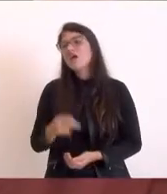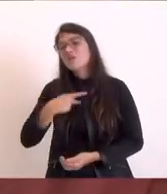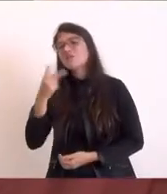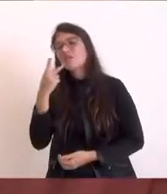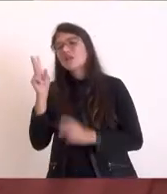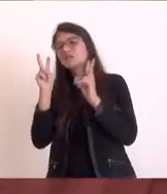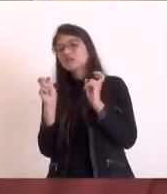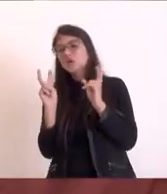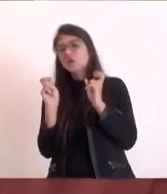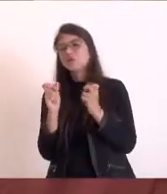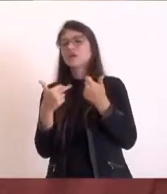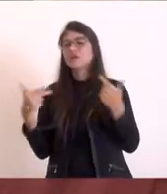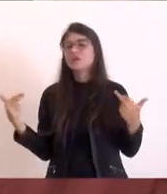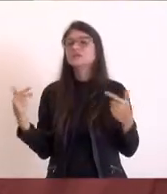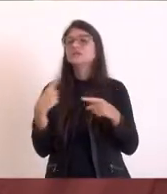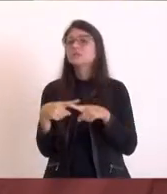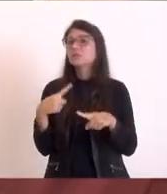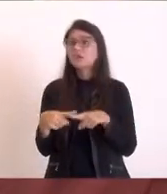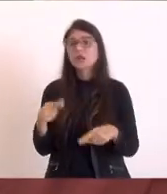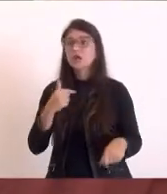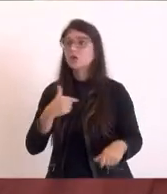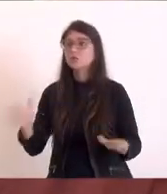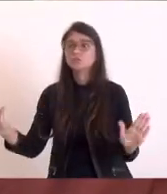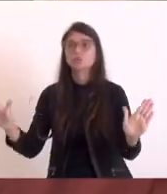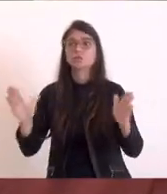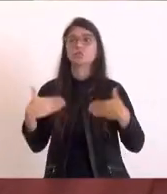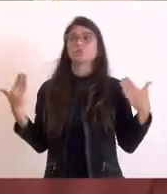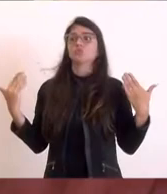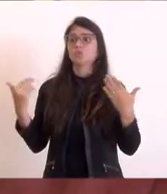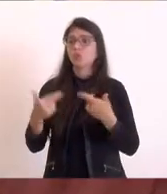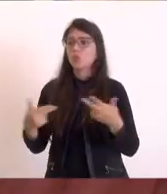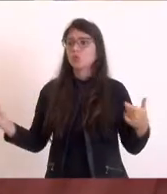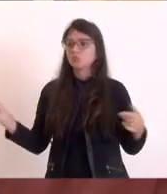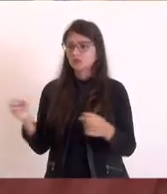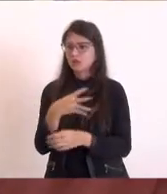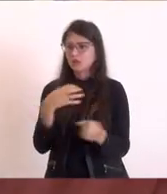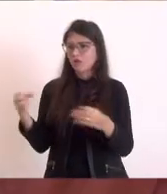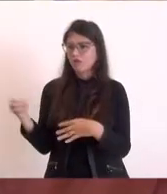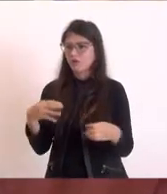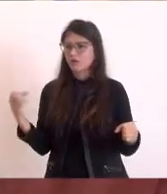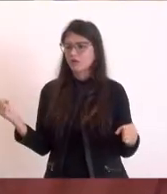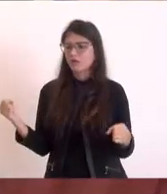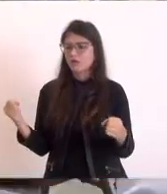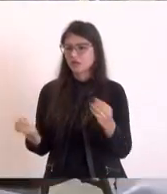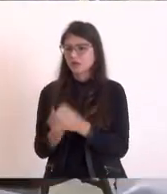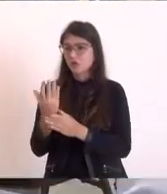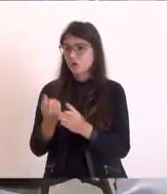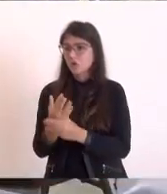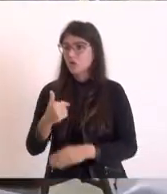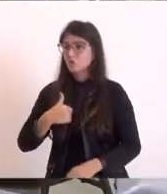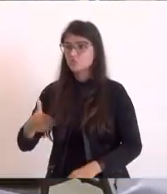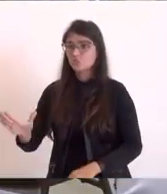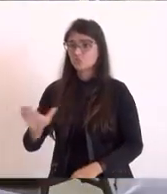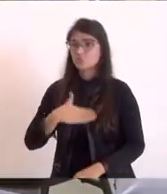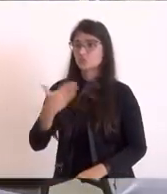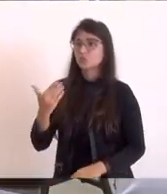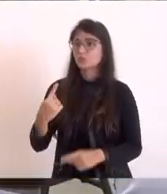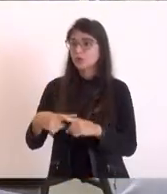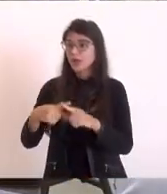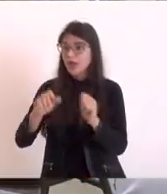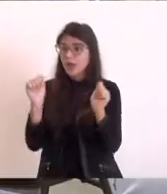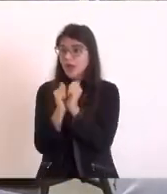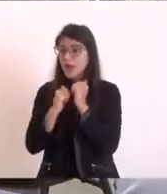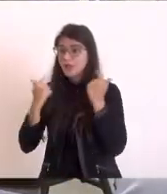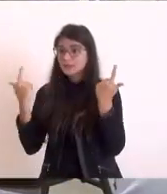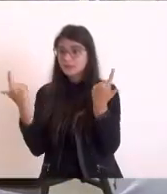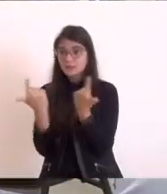instalações eu fui surpreendido com espaço para os prefeitos na assembleia eu